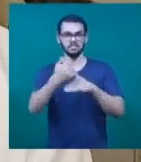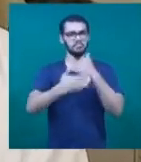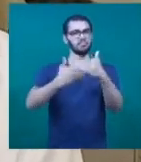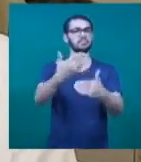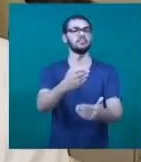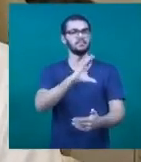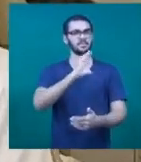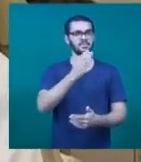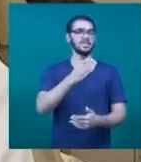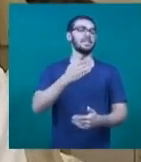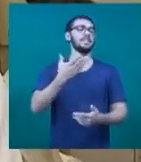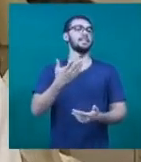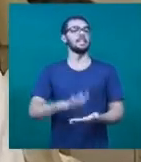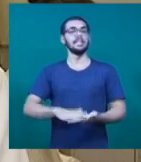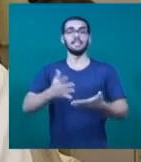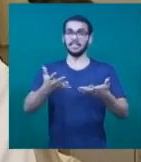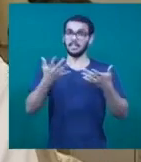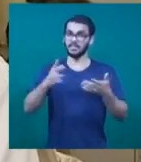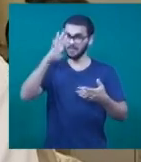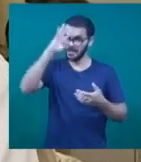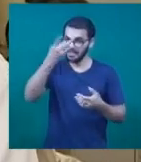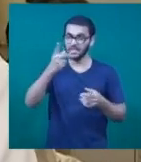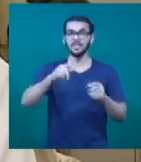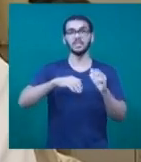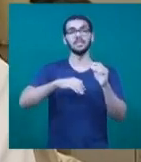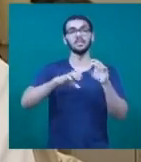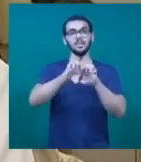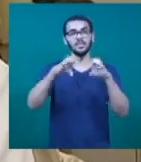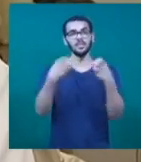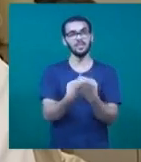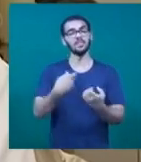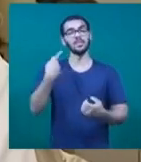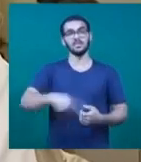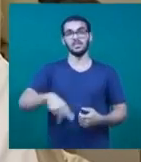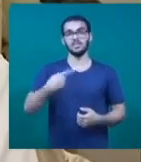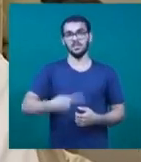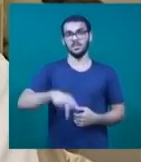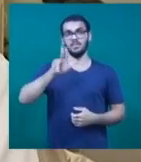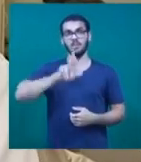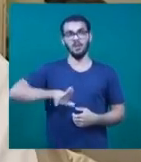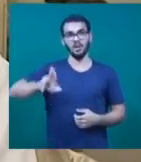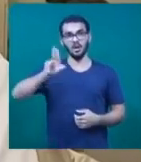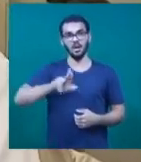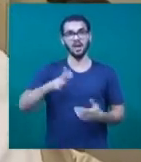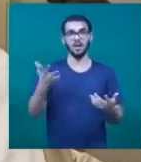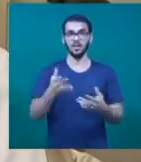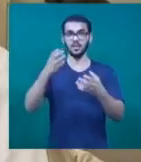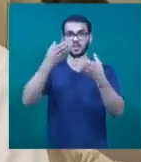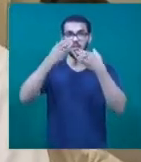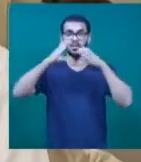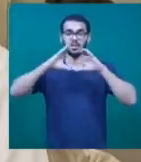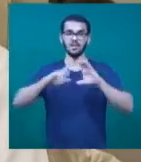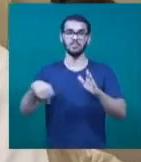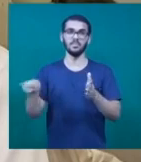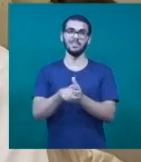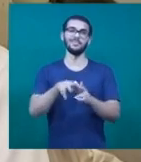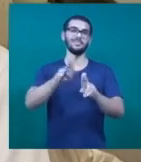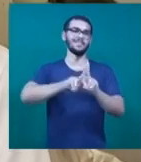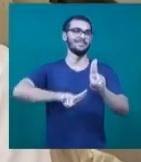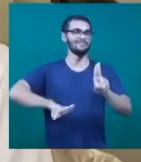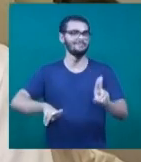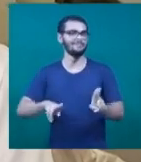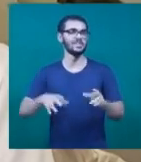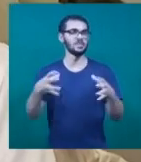decidiu realizar esse evento e aqui, em Uberlândia, ele está sendo coordenado pela Universidade Federal de Uberlândia. Uma